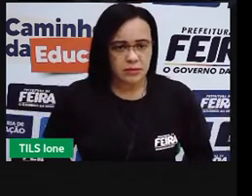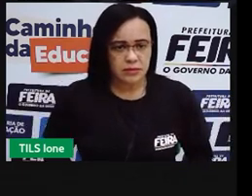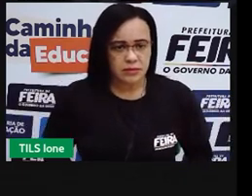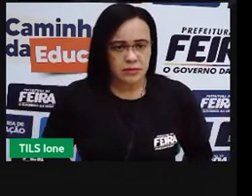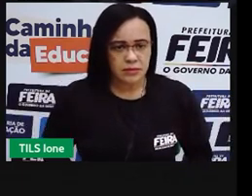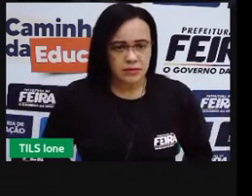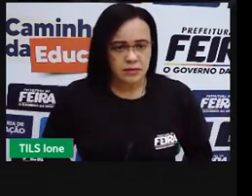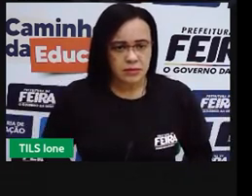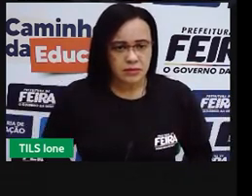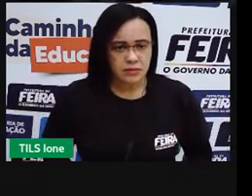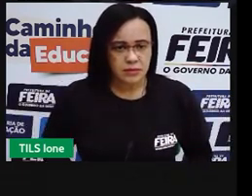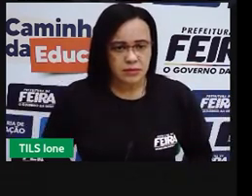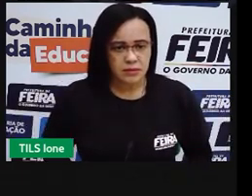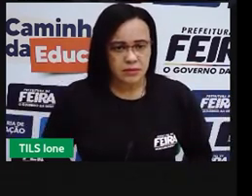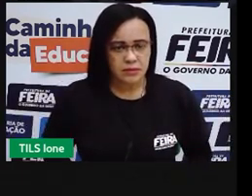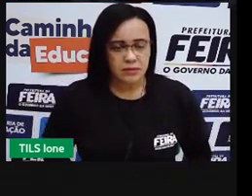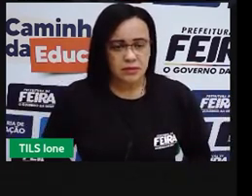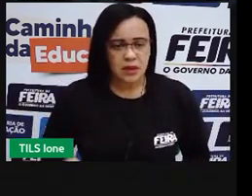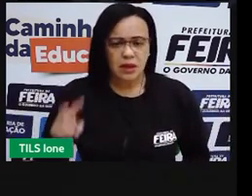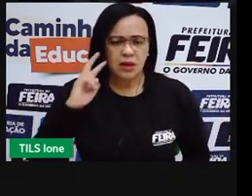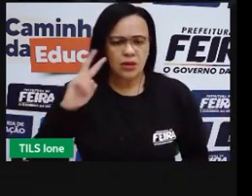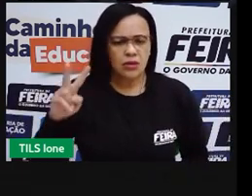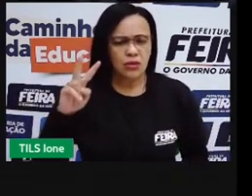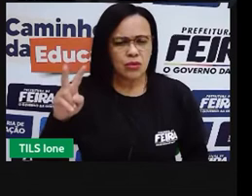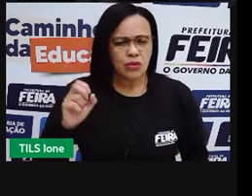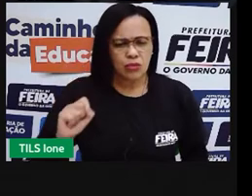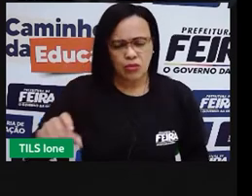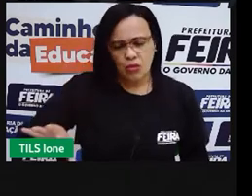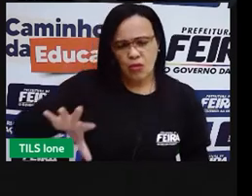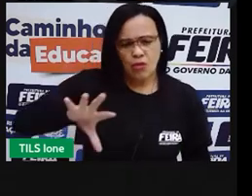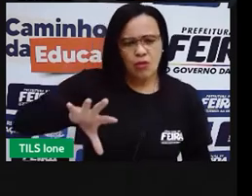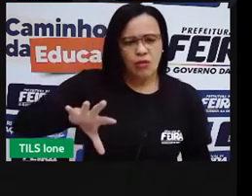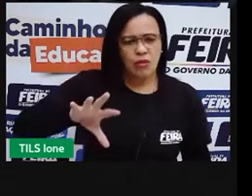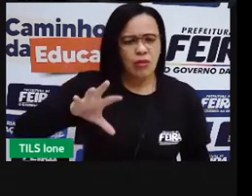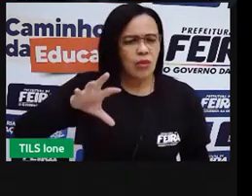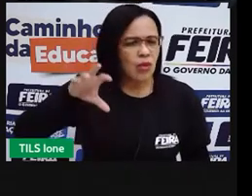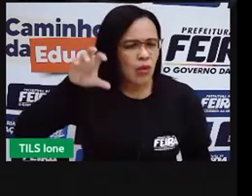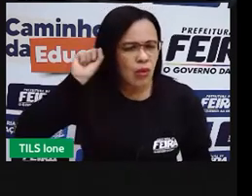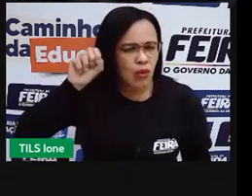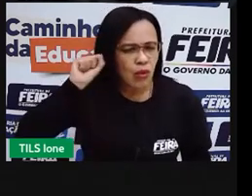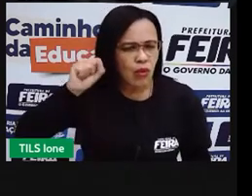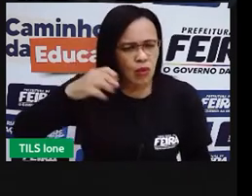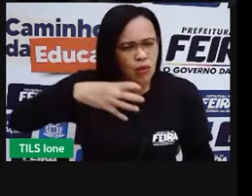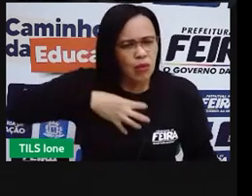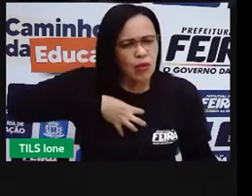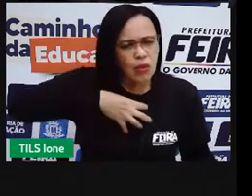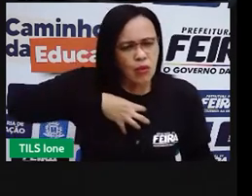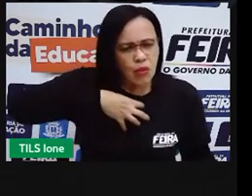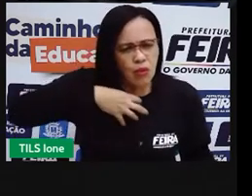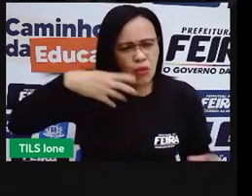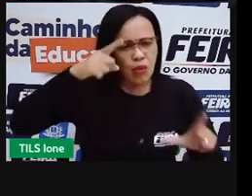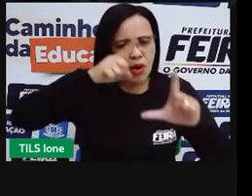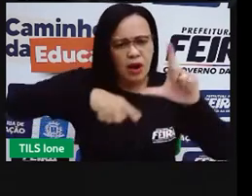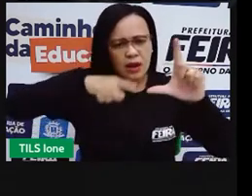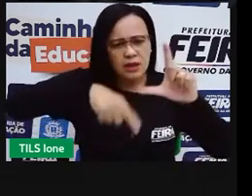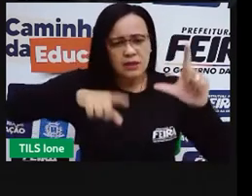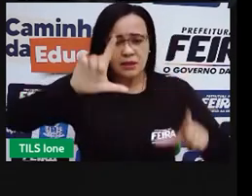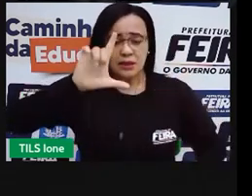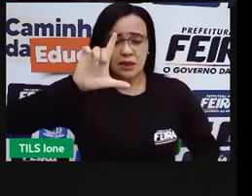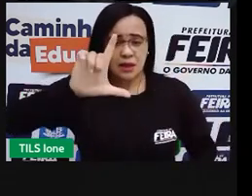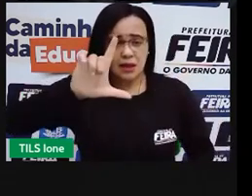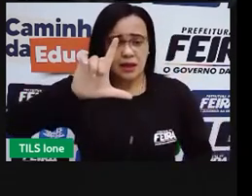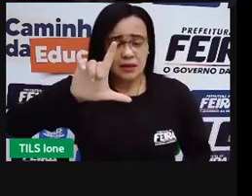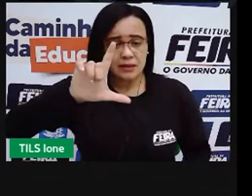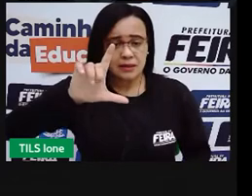Você ouve o som da letra leite. Leite? Então, já sabe que a gente vai procurar ele por uma palavra de